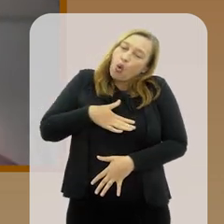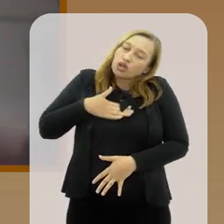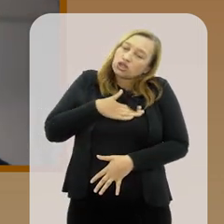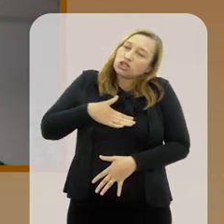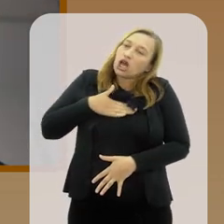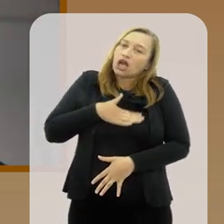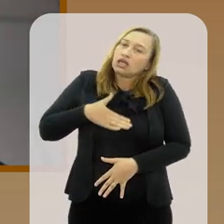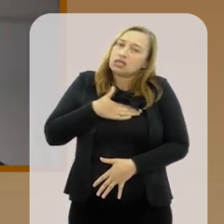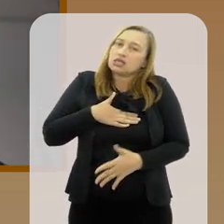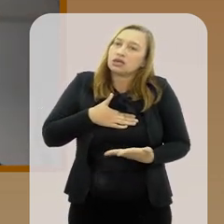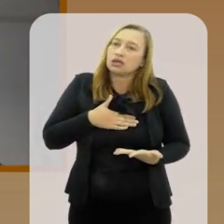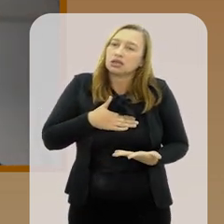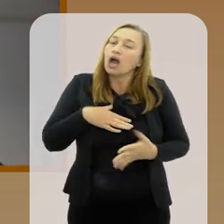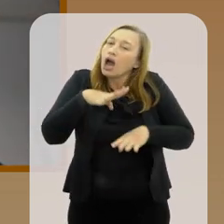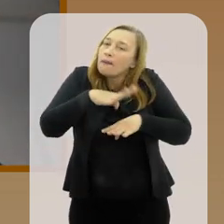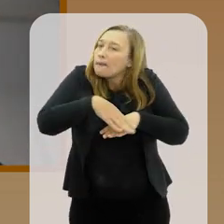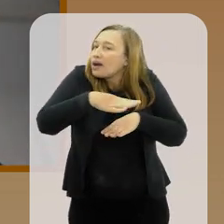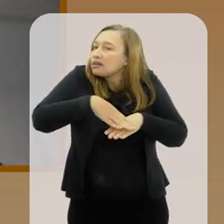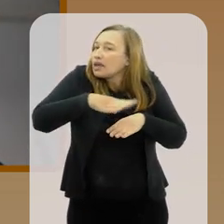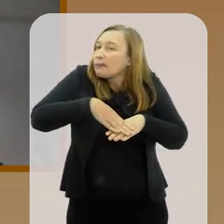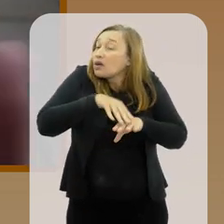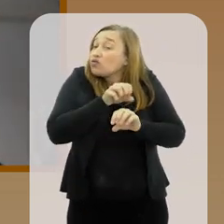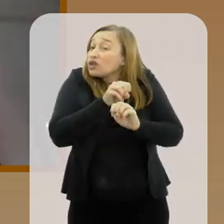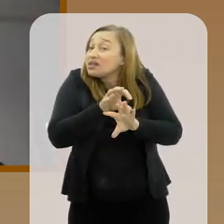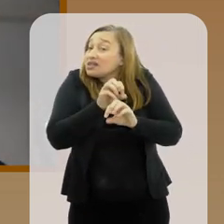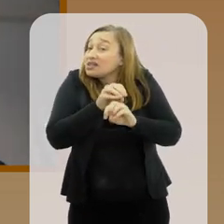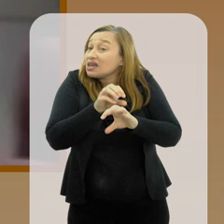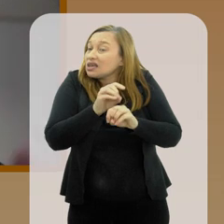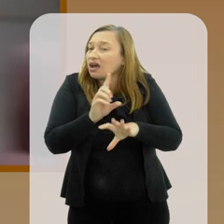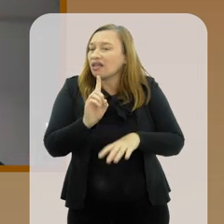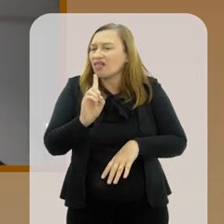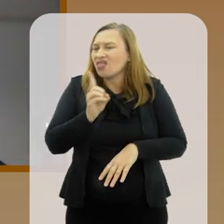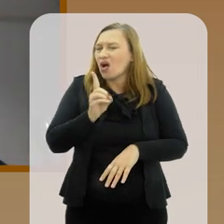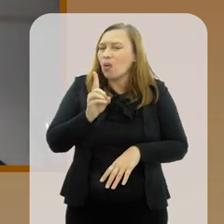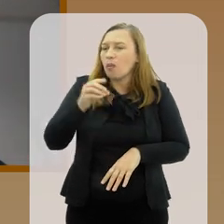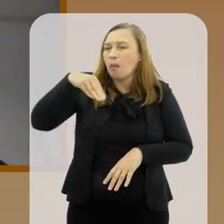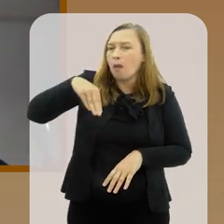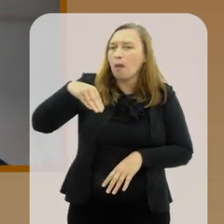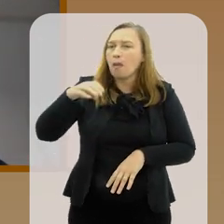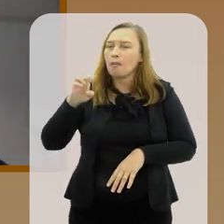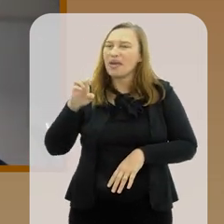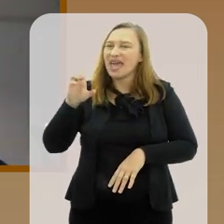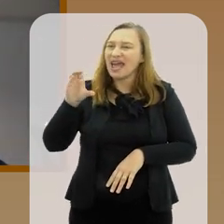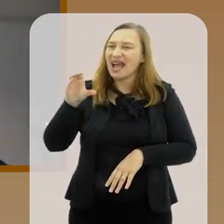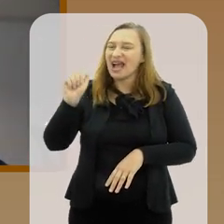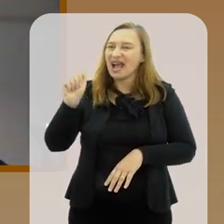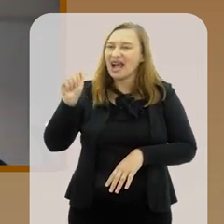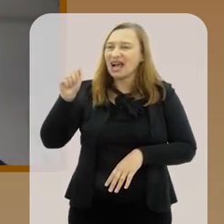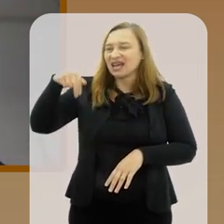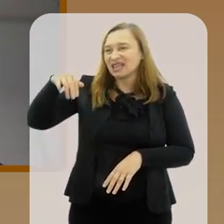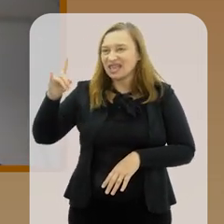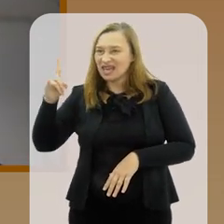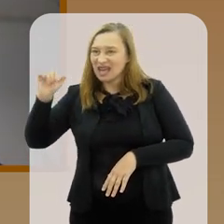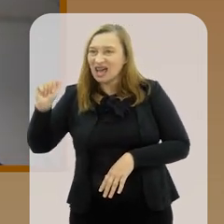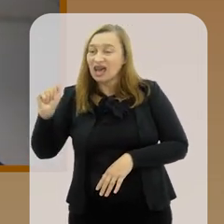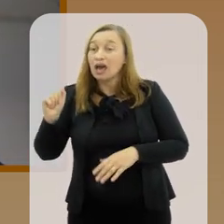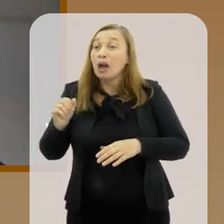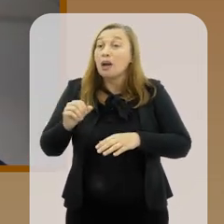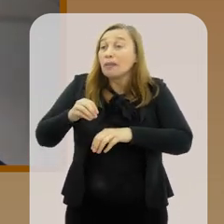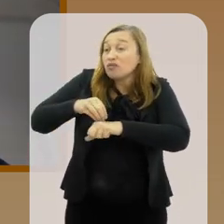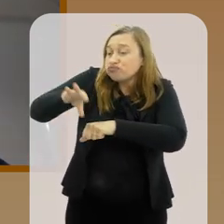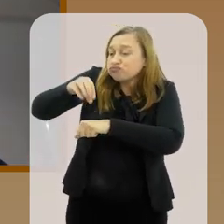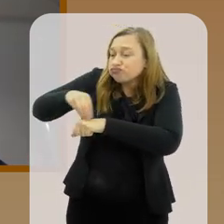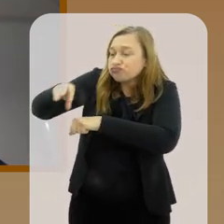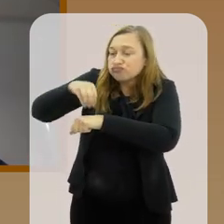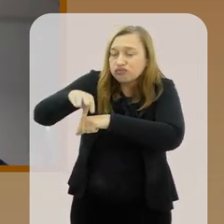Eu gostaria que a matemática fosse ensinada de maneira não mecânica. Que fosse